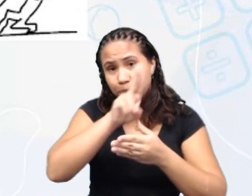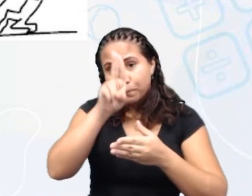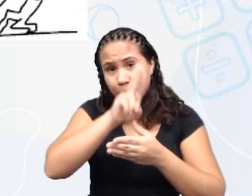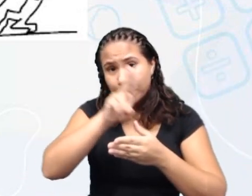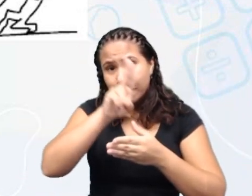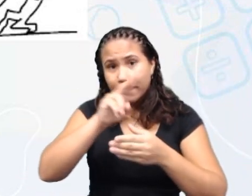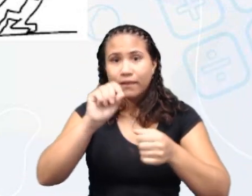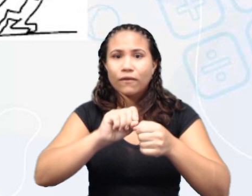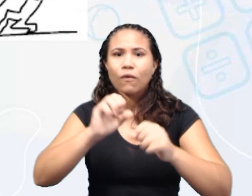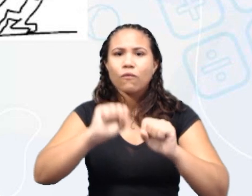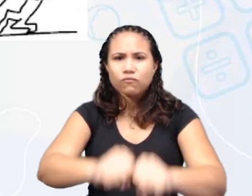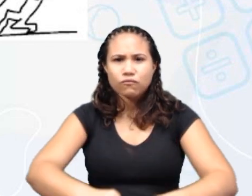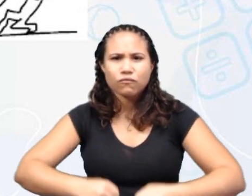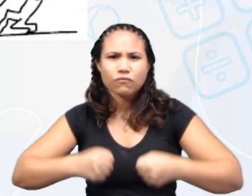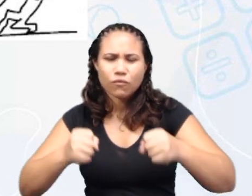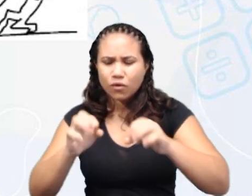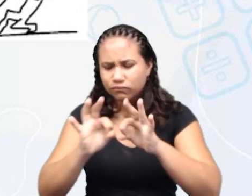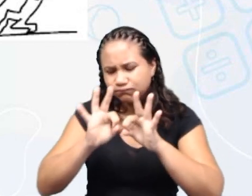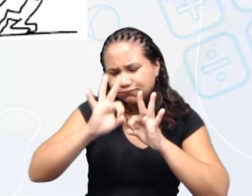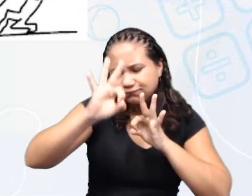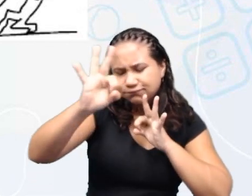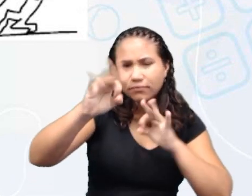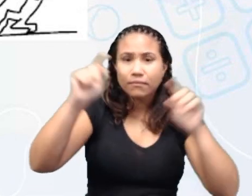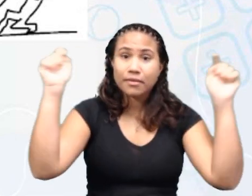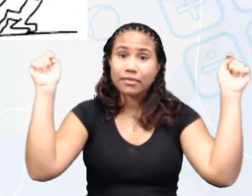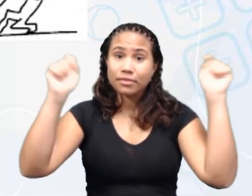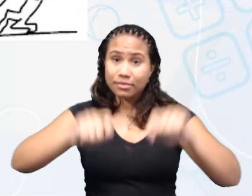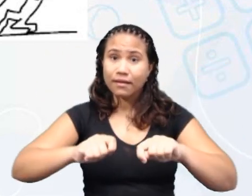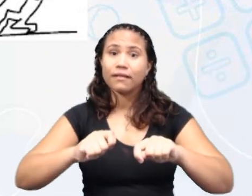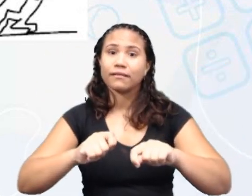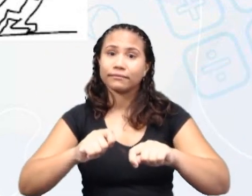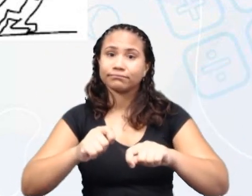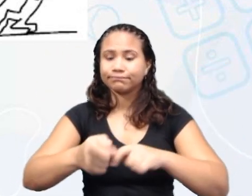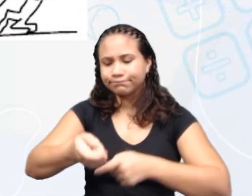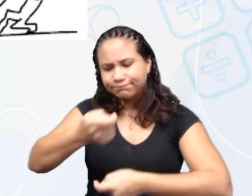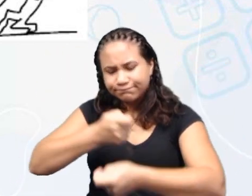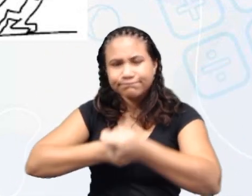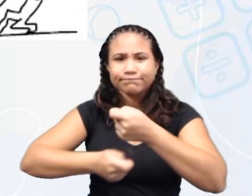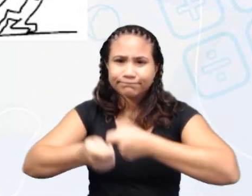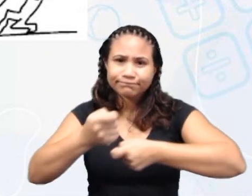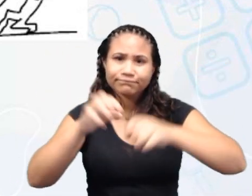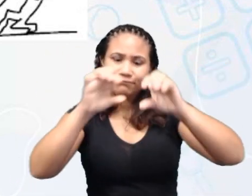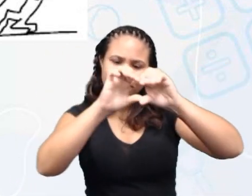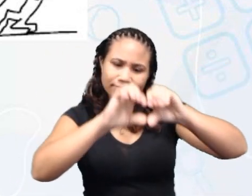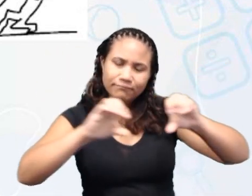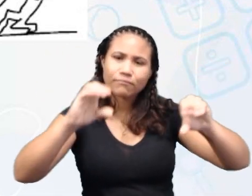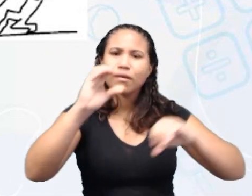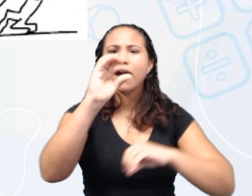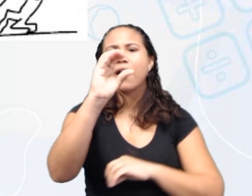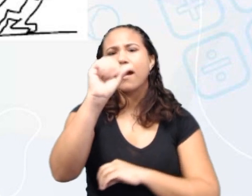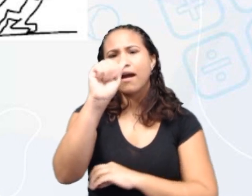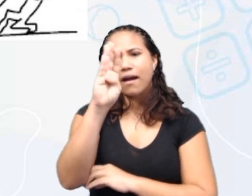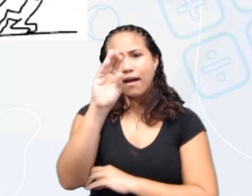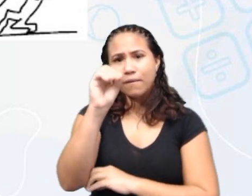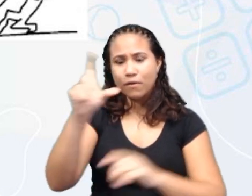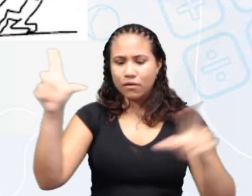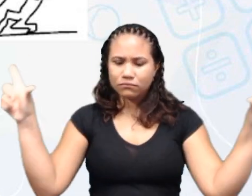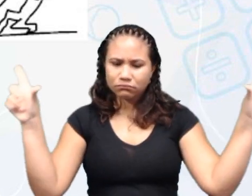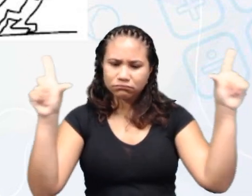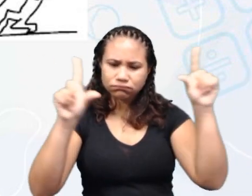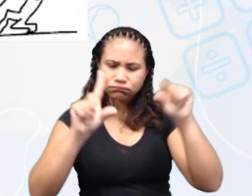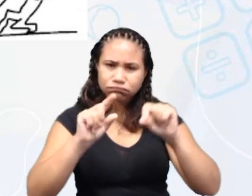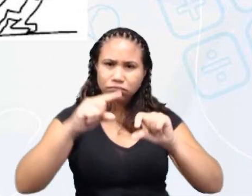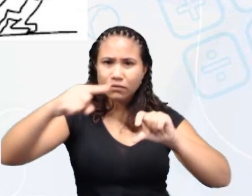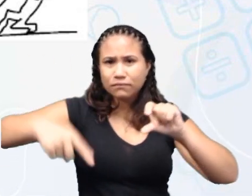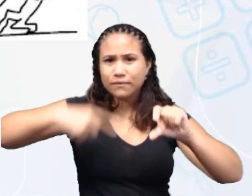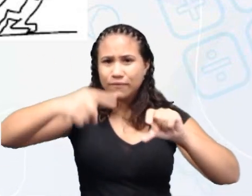aplicar força a uma distância maior e também a tensão na corda ou cabo para reduzir a magnitude